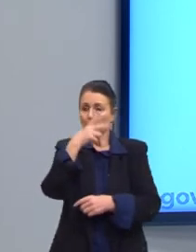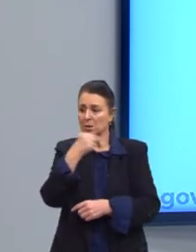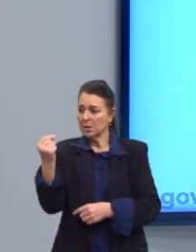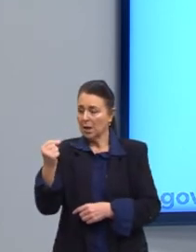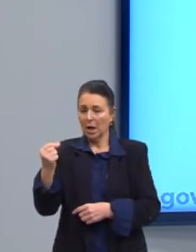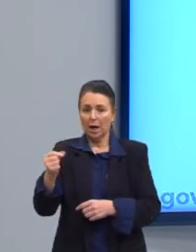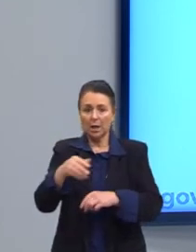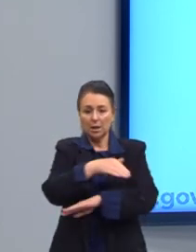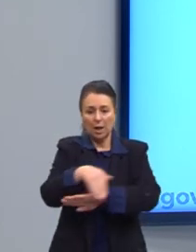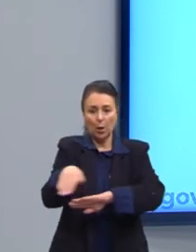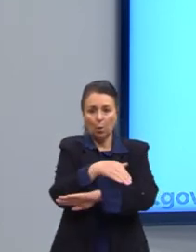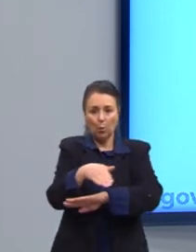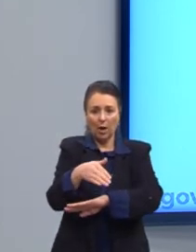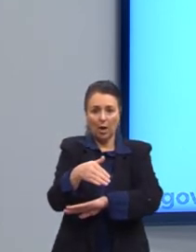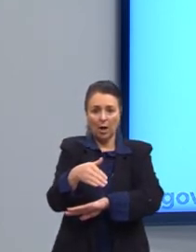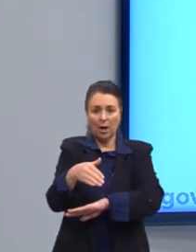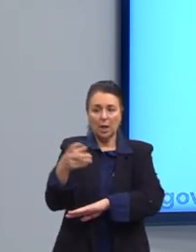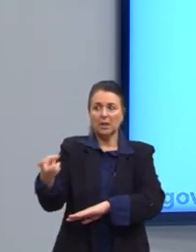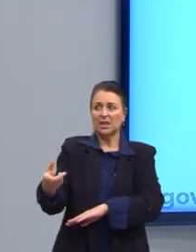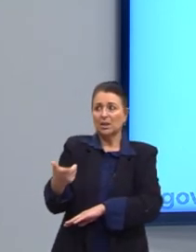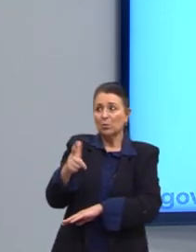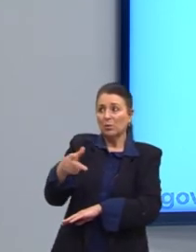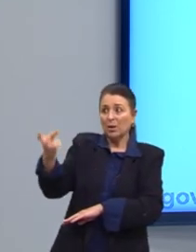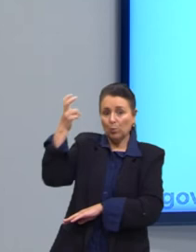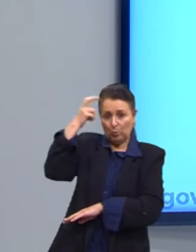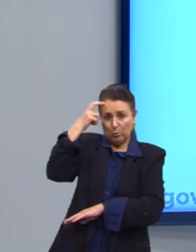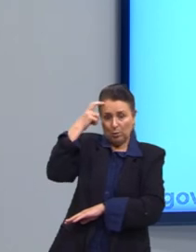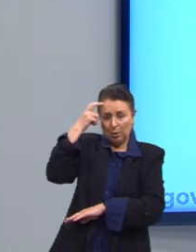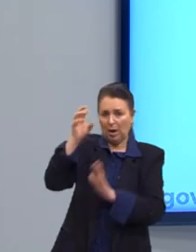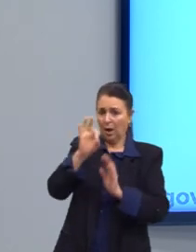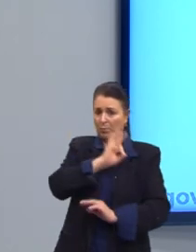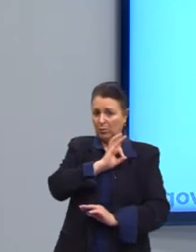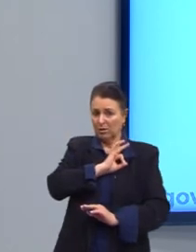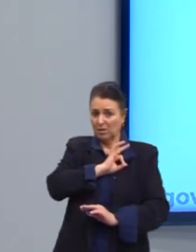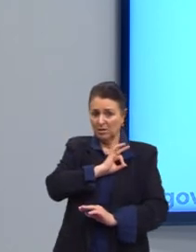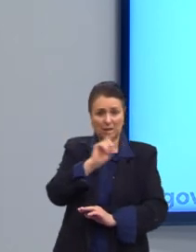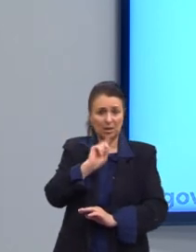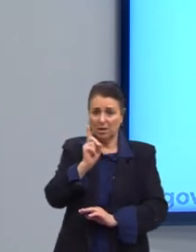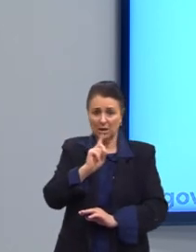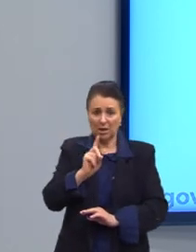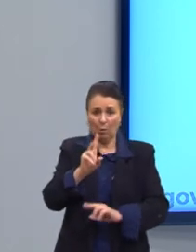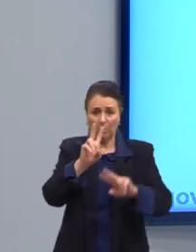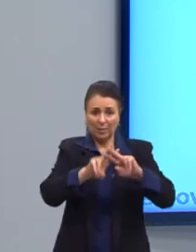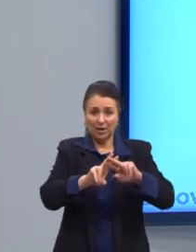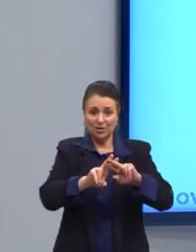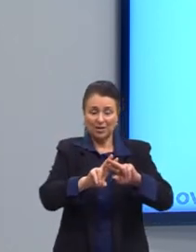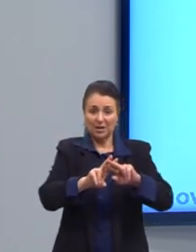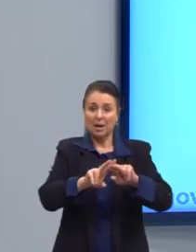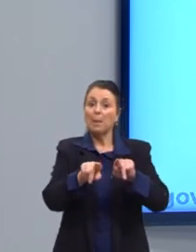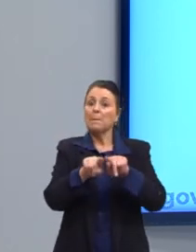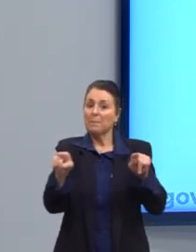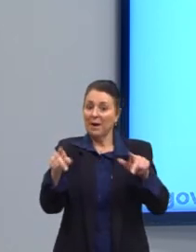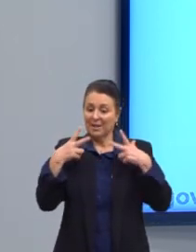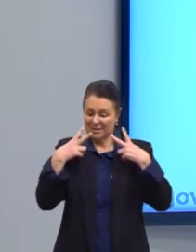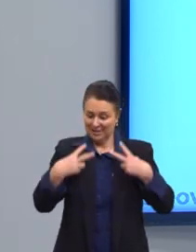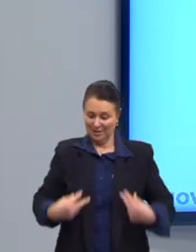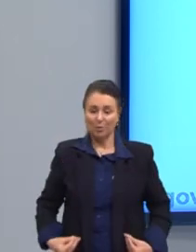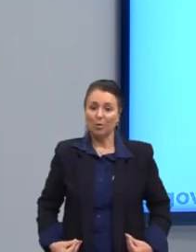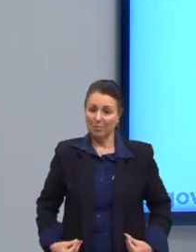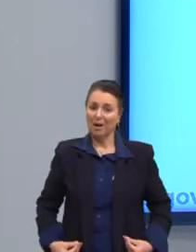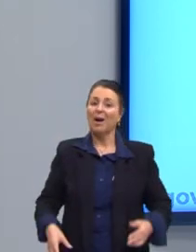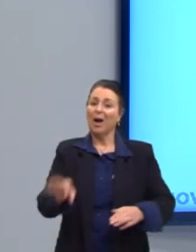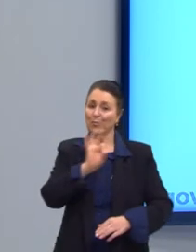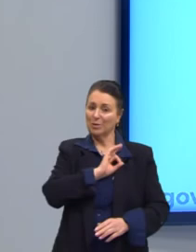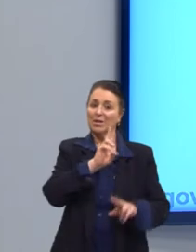a polícia te prende? Não prende. mas se sair sem vestido, vai te prender ou sem roupa, né? Então, ela questiona isso. É triste ter que bater em